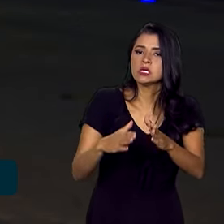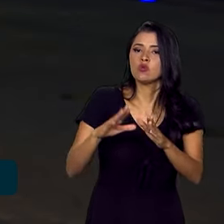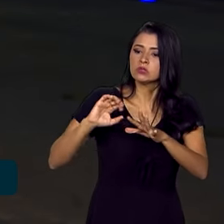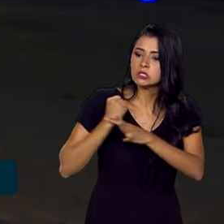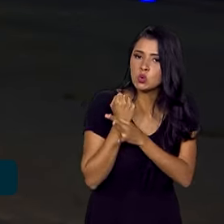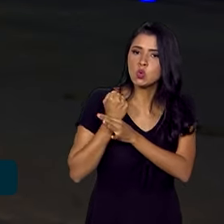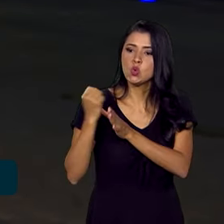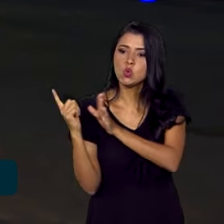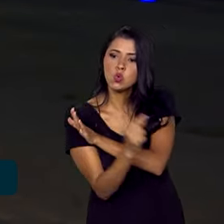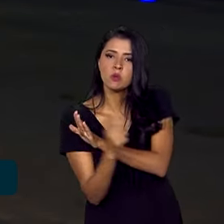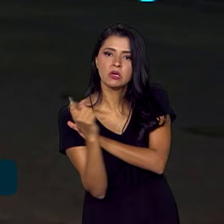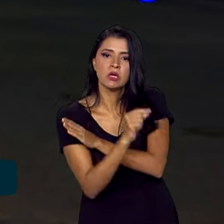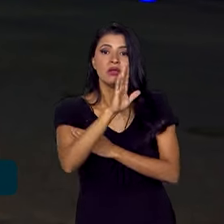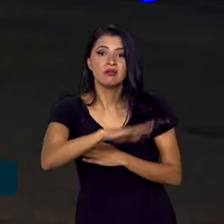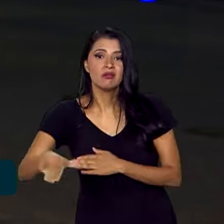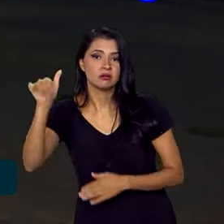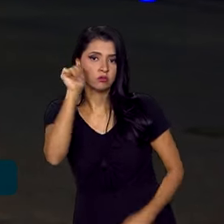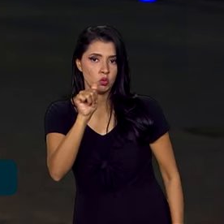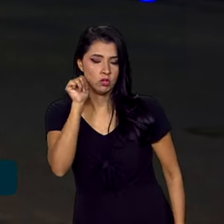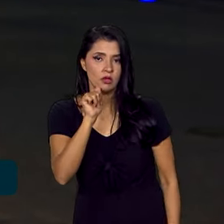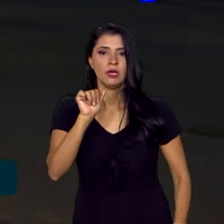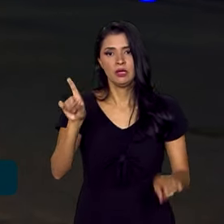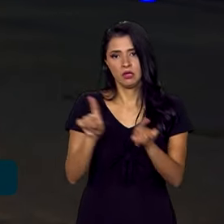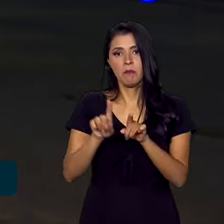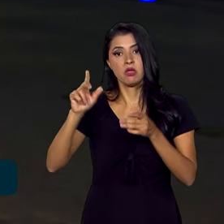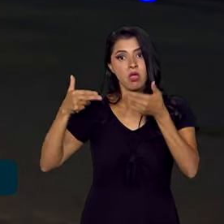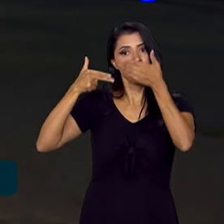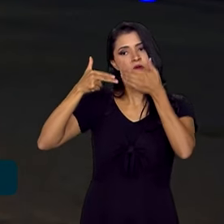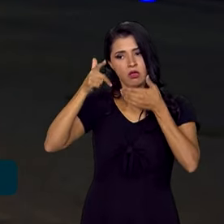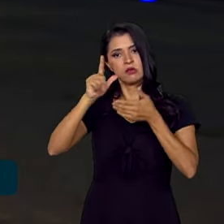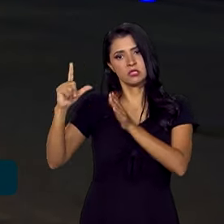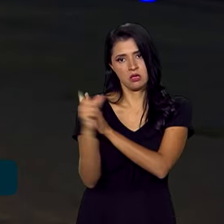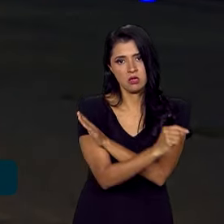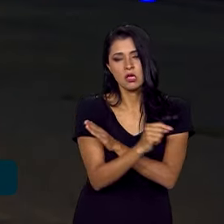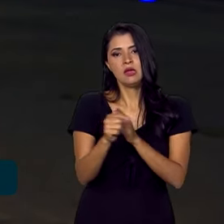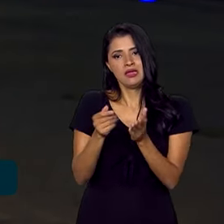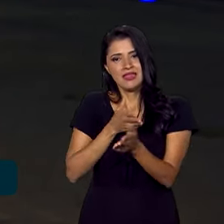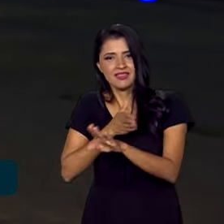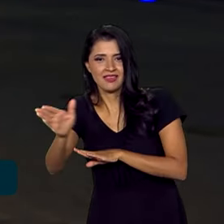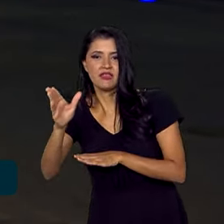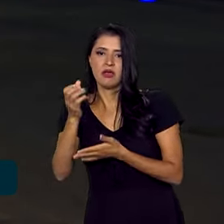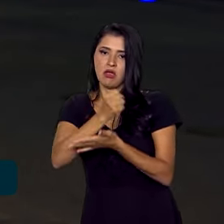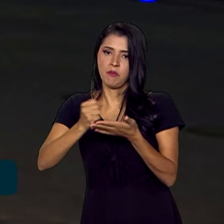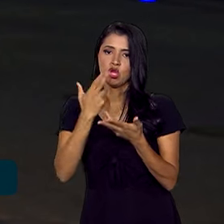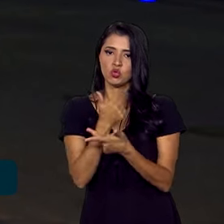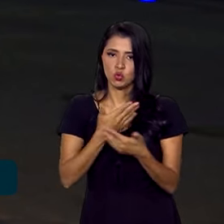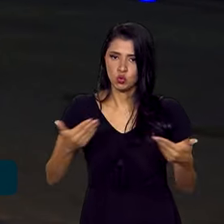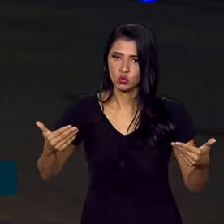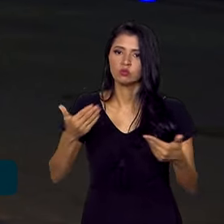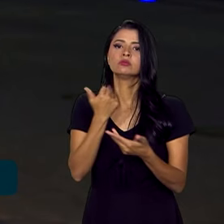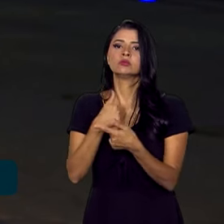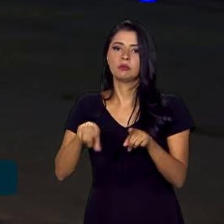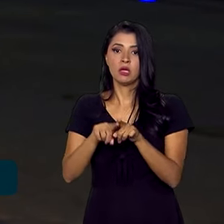segura para a saída de crianças e mulheres, além de reféns, e a entrada de remédios e alimentos. Nesta